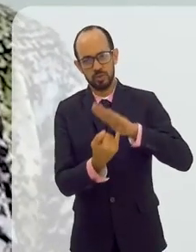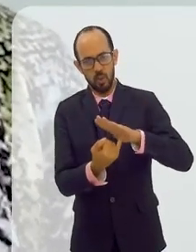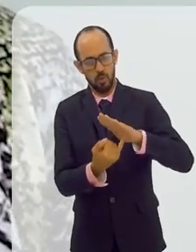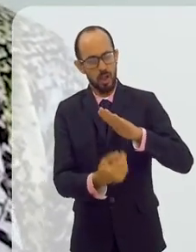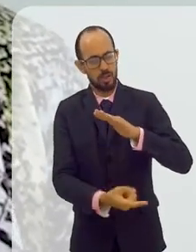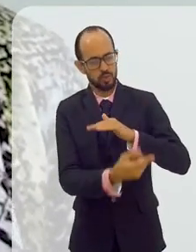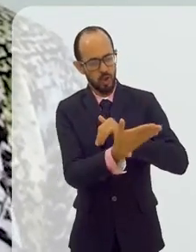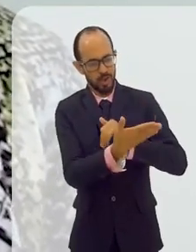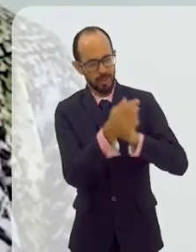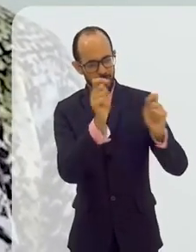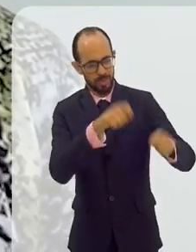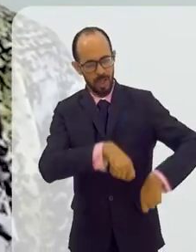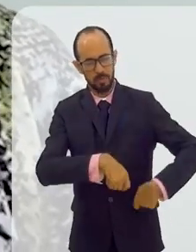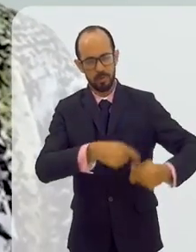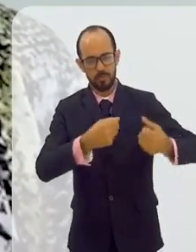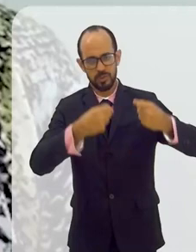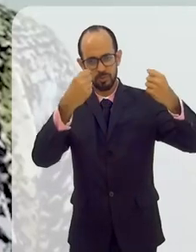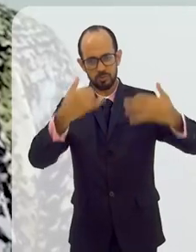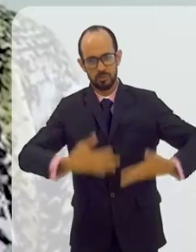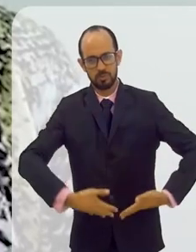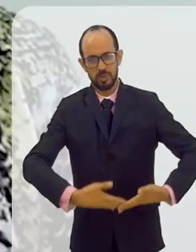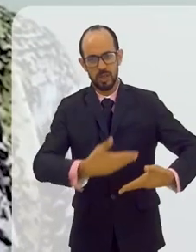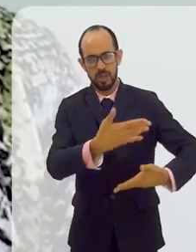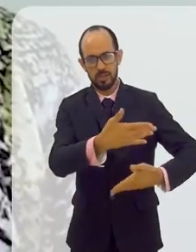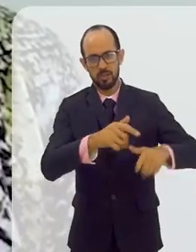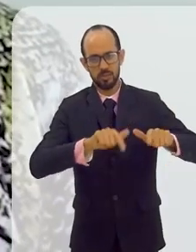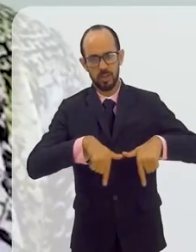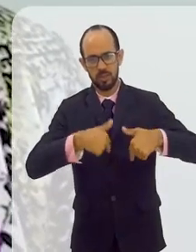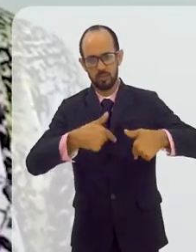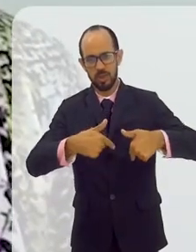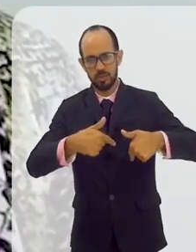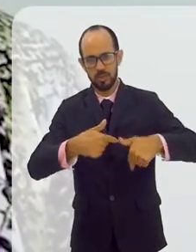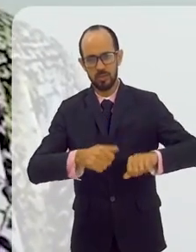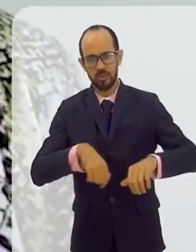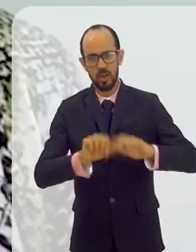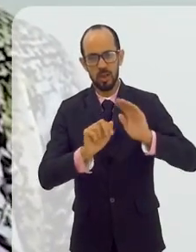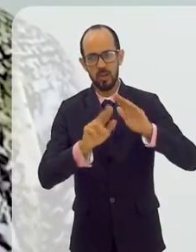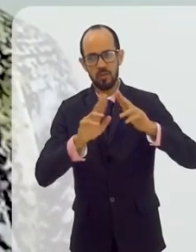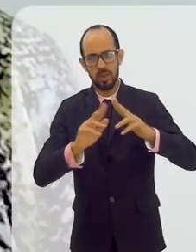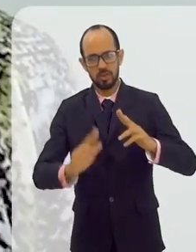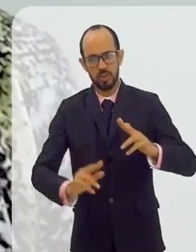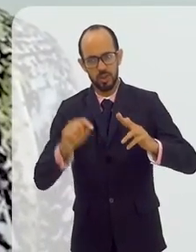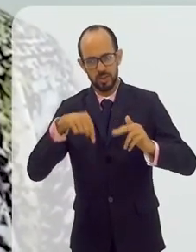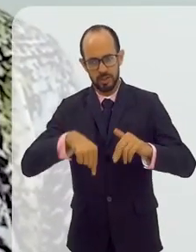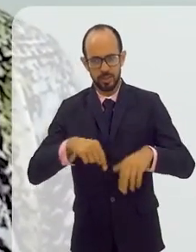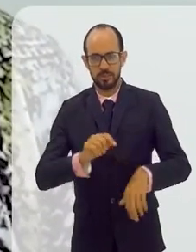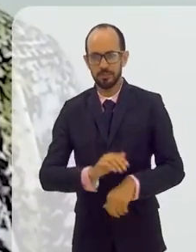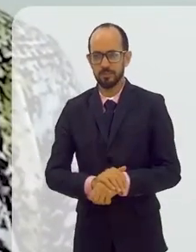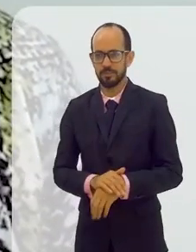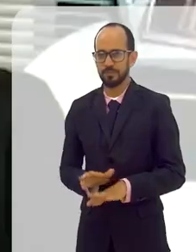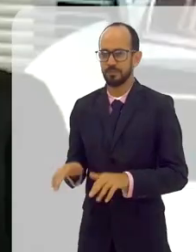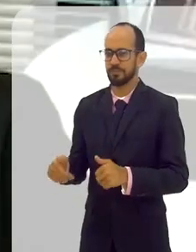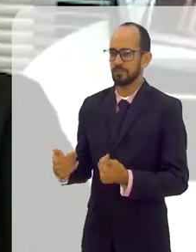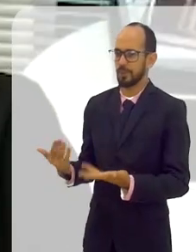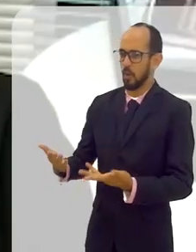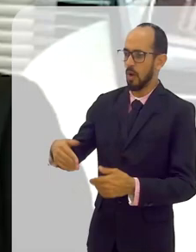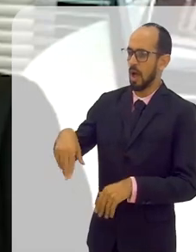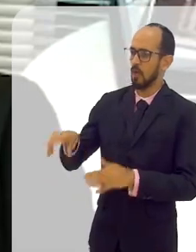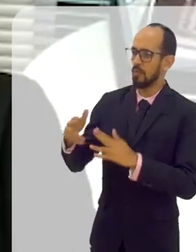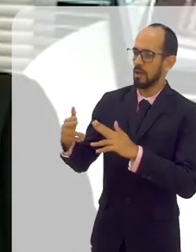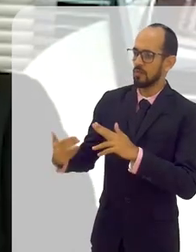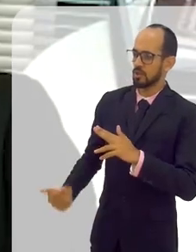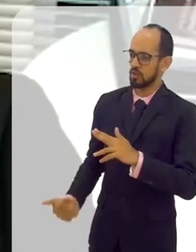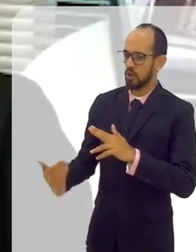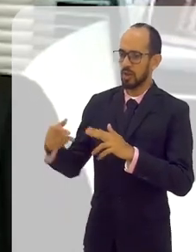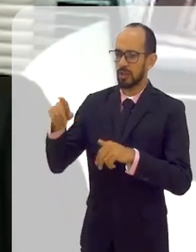quadro para a gente da atuação da UFRJ aqui no Estado do Rio de Janeiro? A UFRJ é